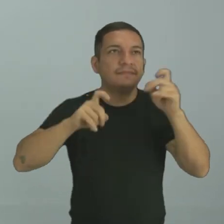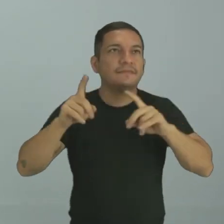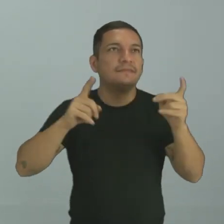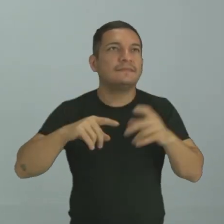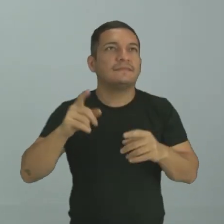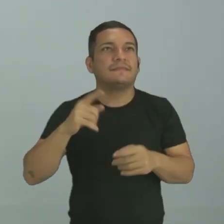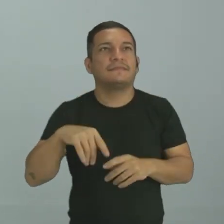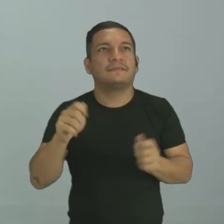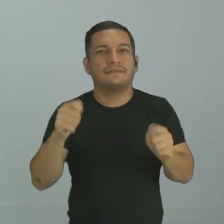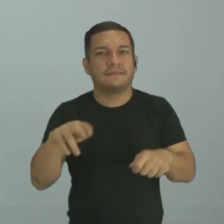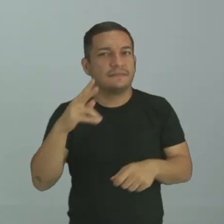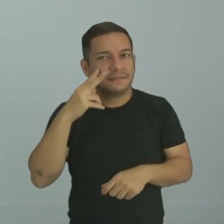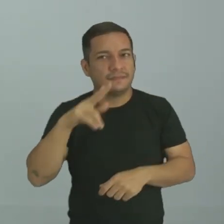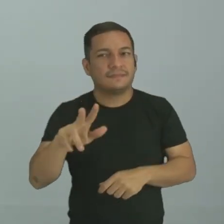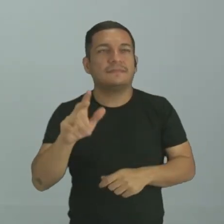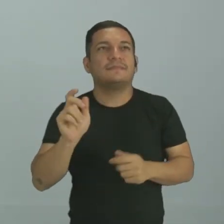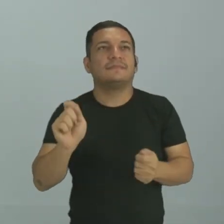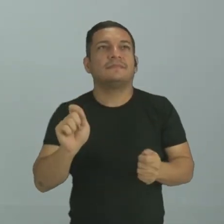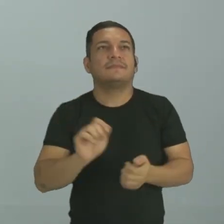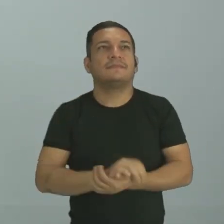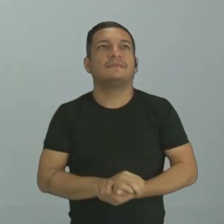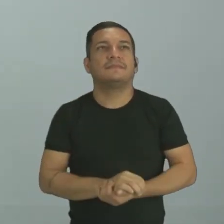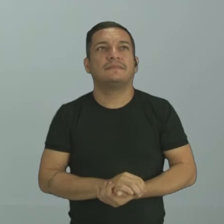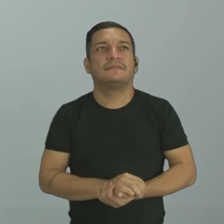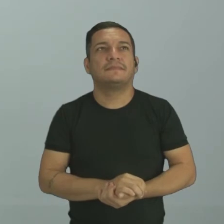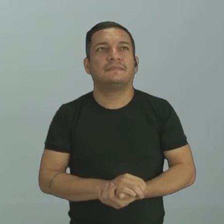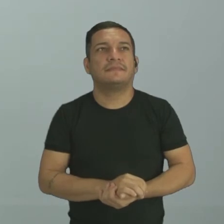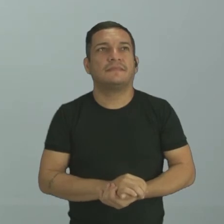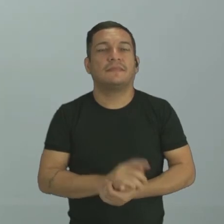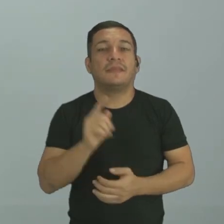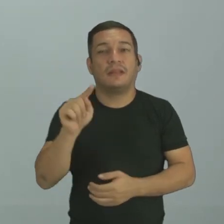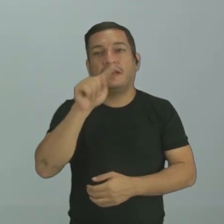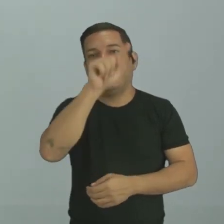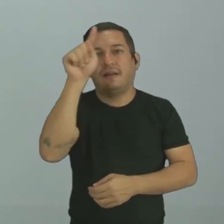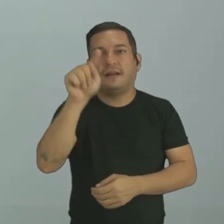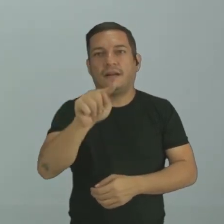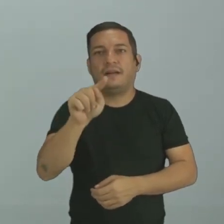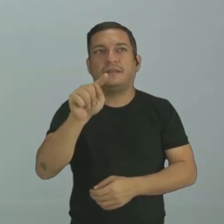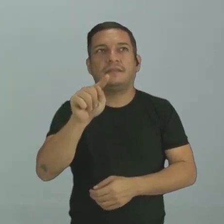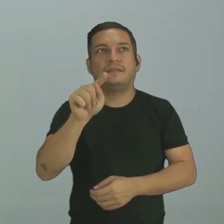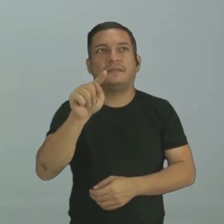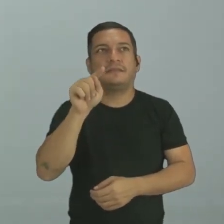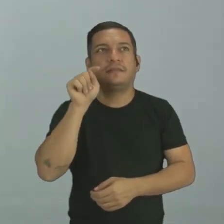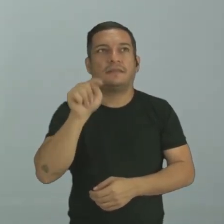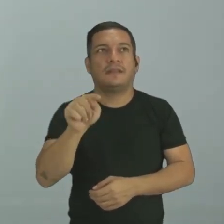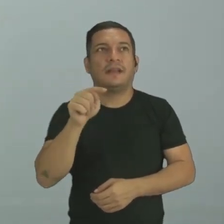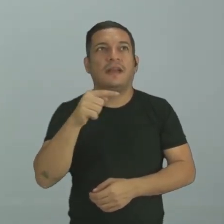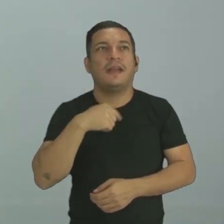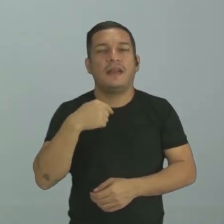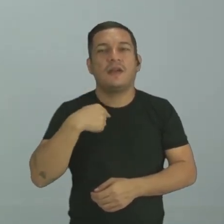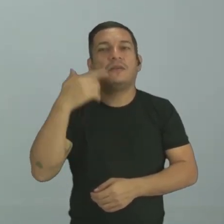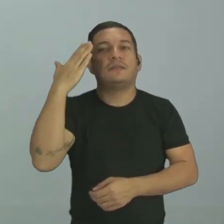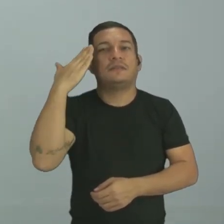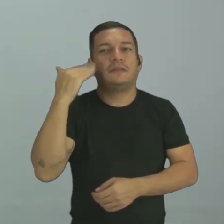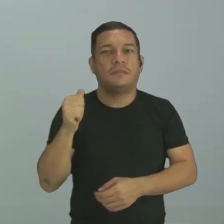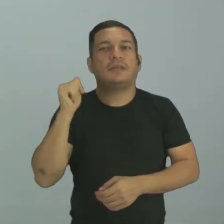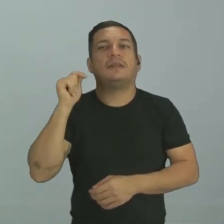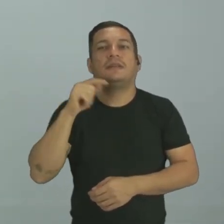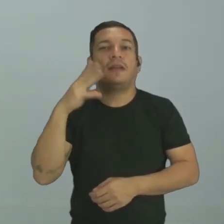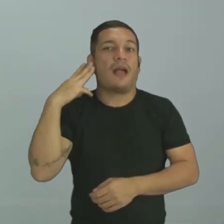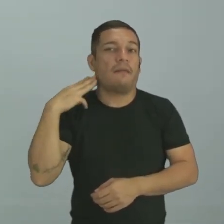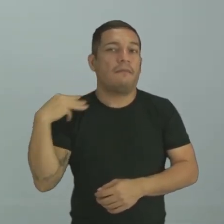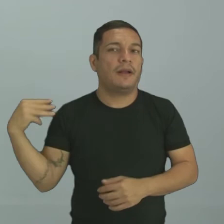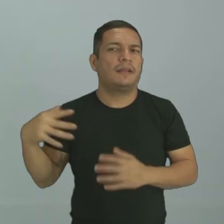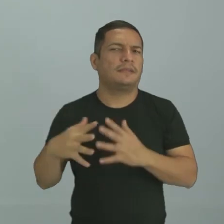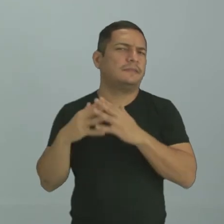Mesmo que não tivesse esses sinais aqui de interrogação, eu iria saber que ela está confusa.